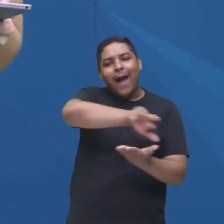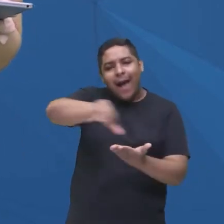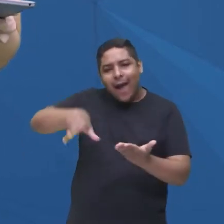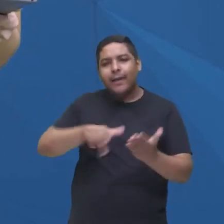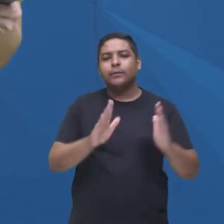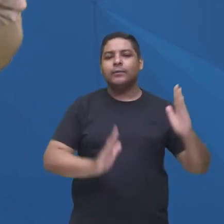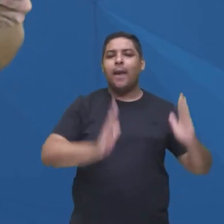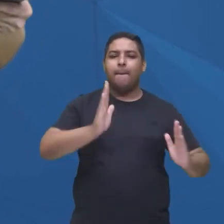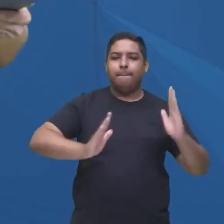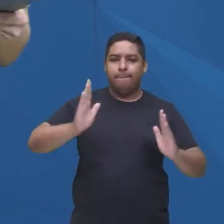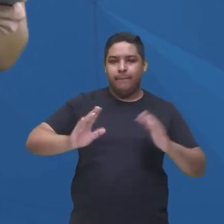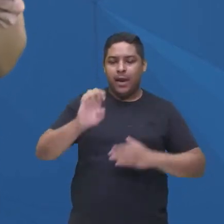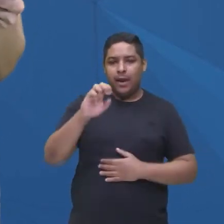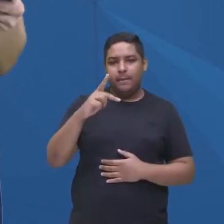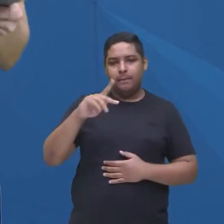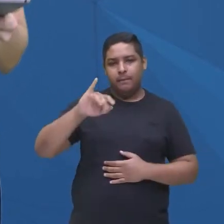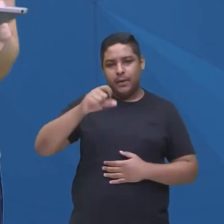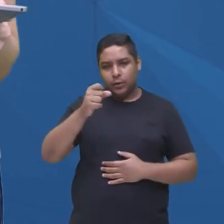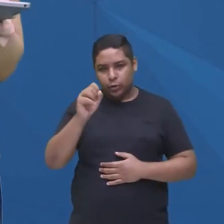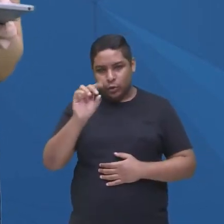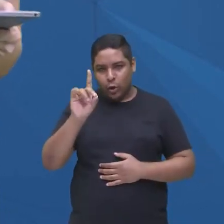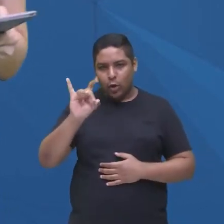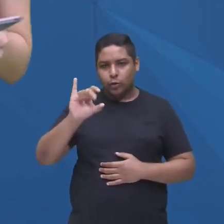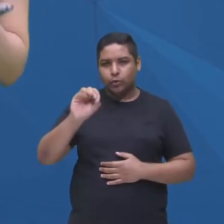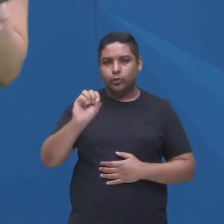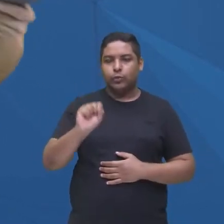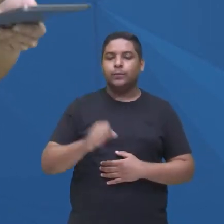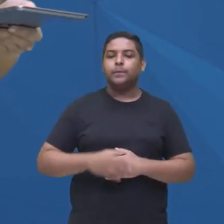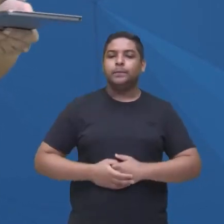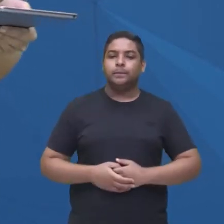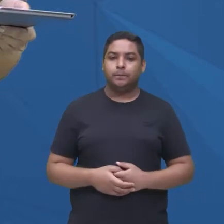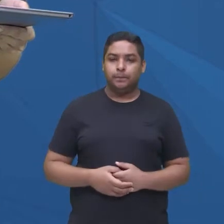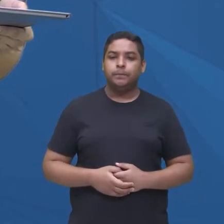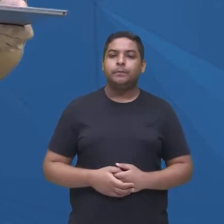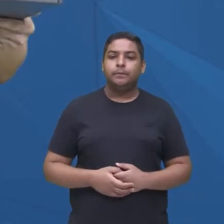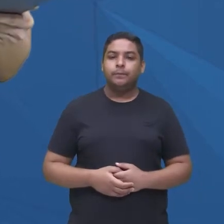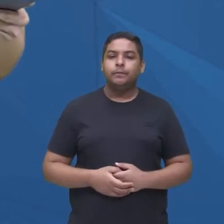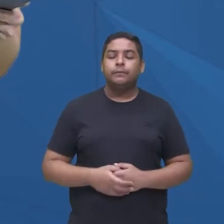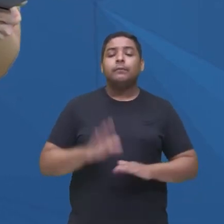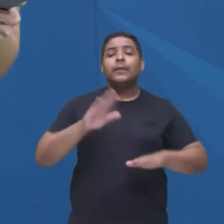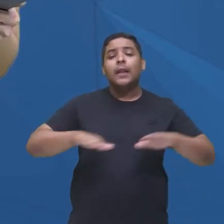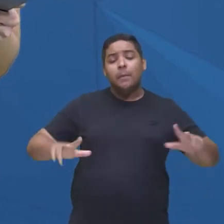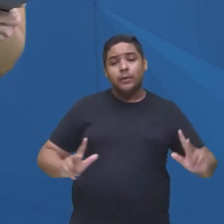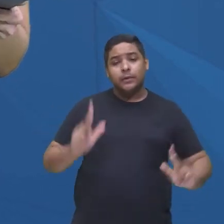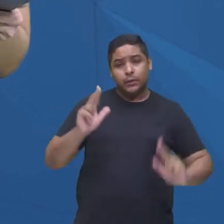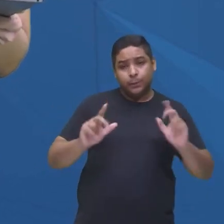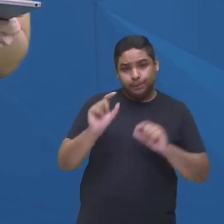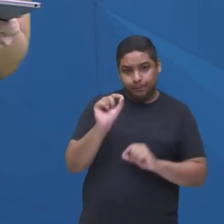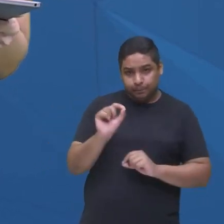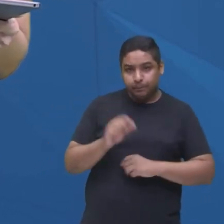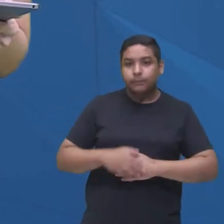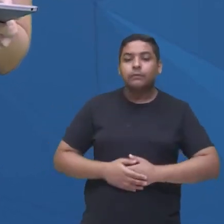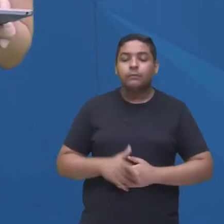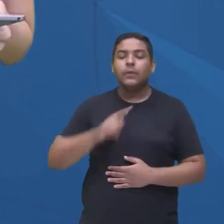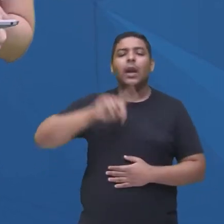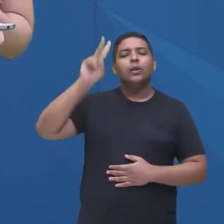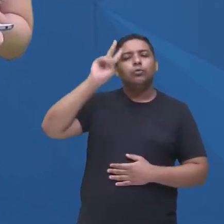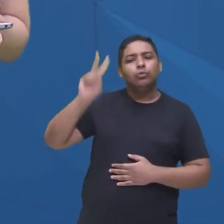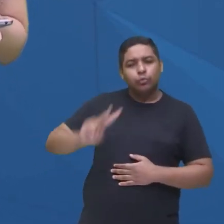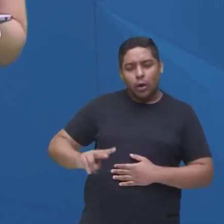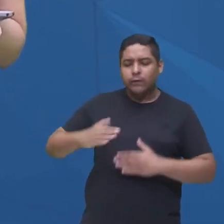de temporadas que são lançadas de tempo em tempo. E dependendo da série, a gente vai ter histórias que dão